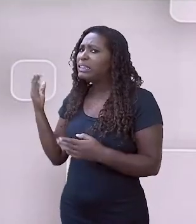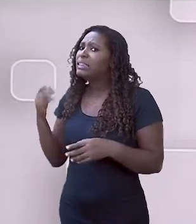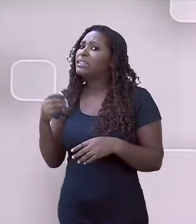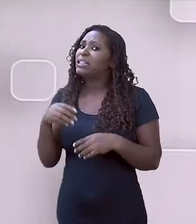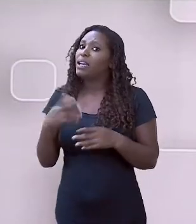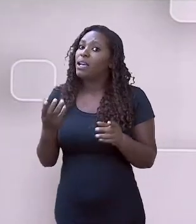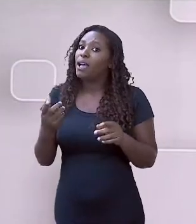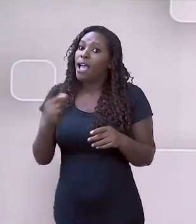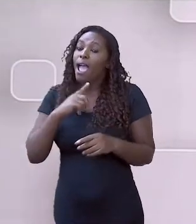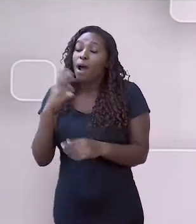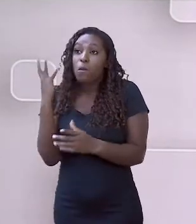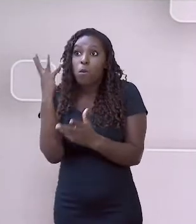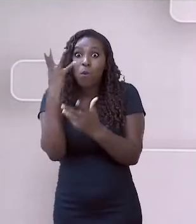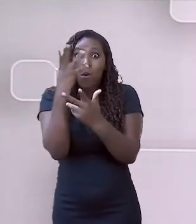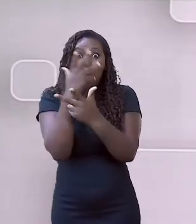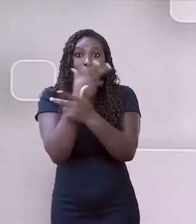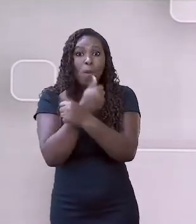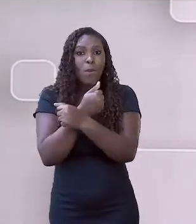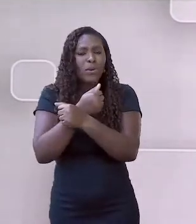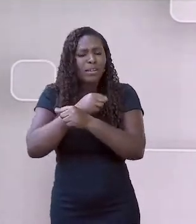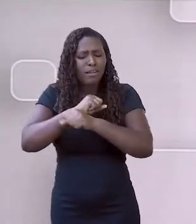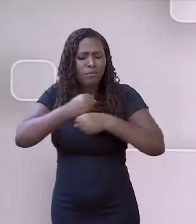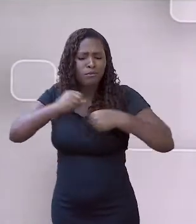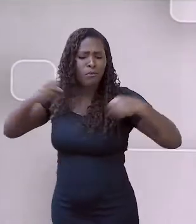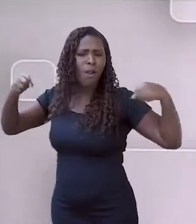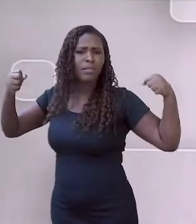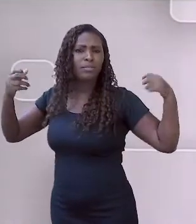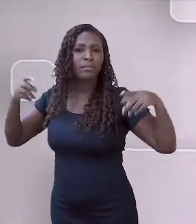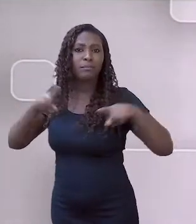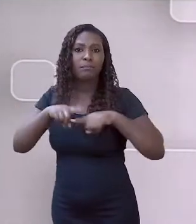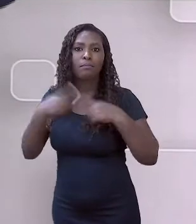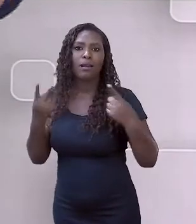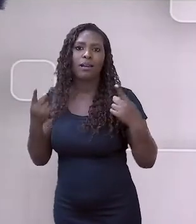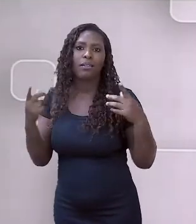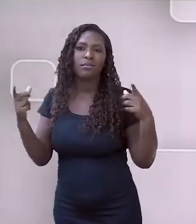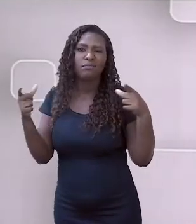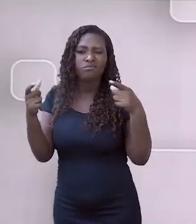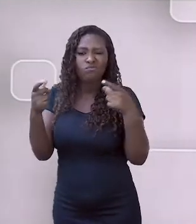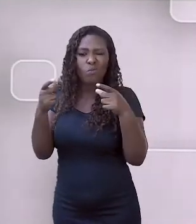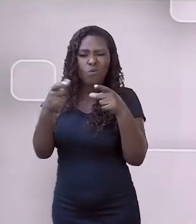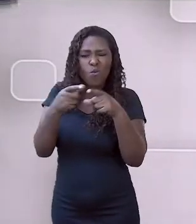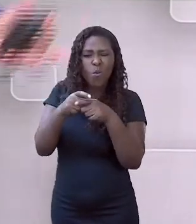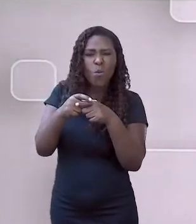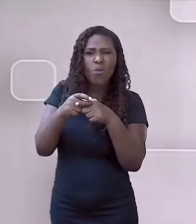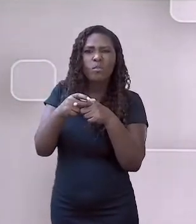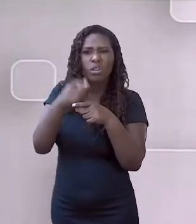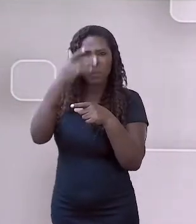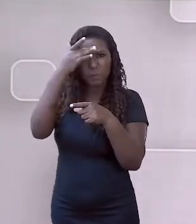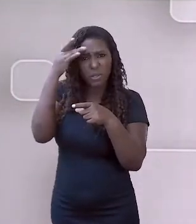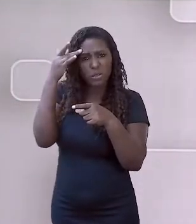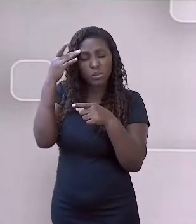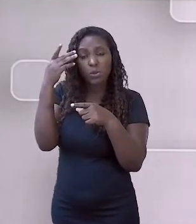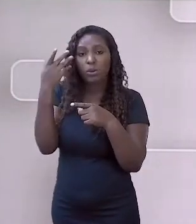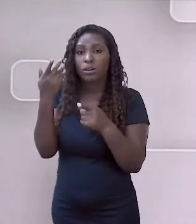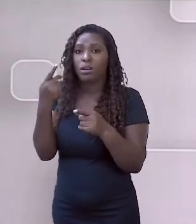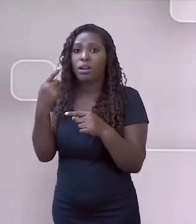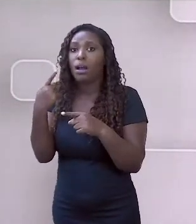Nós não podemos esquecer que no norte da África, nós temos o maior deserto do mundo.